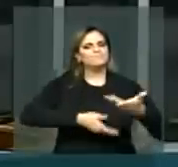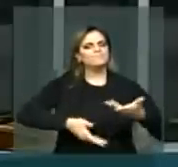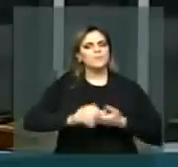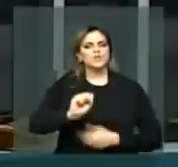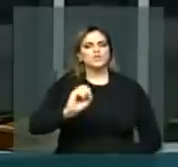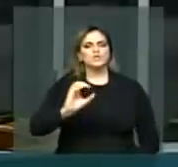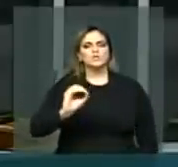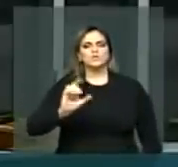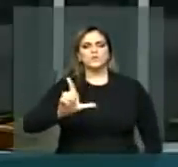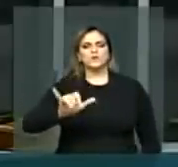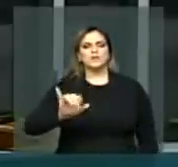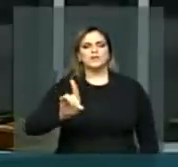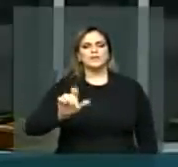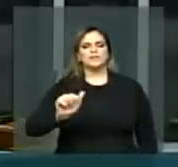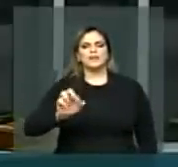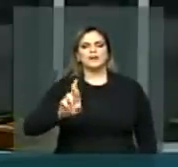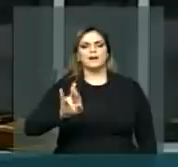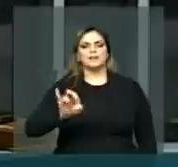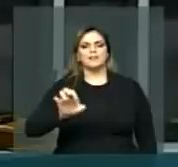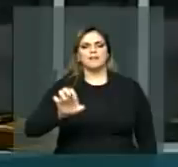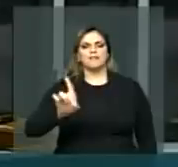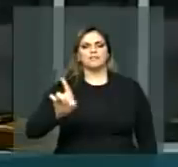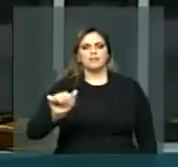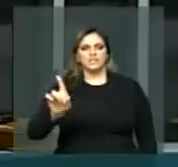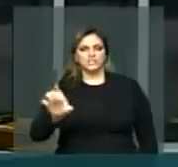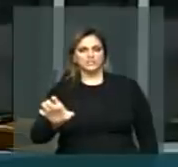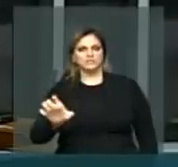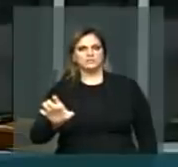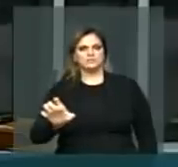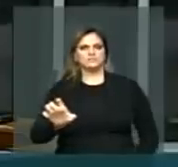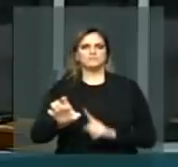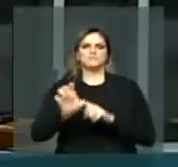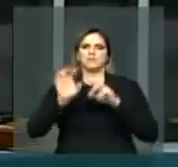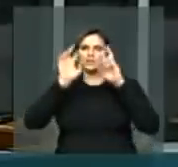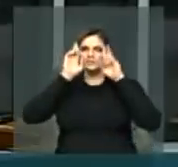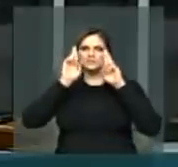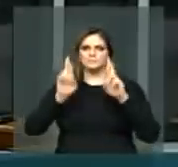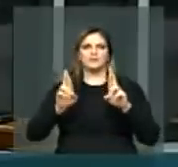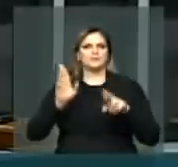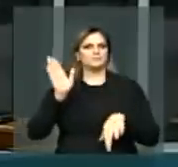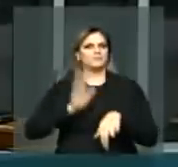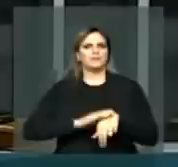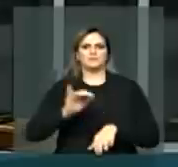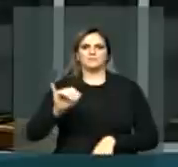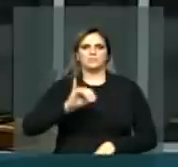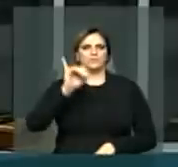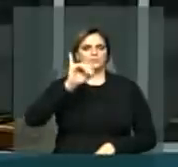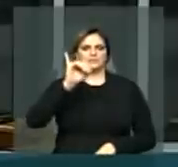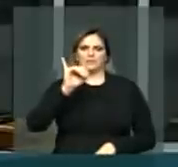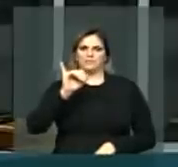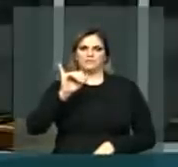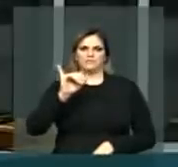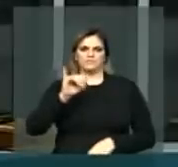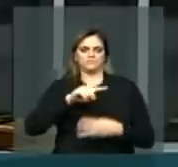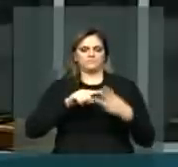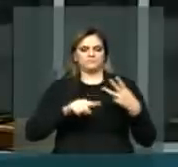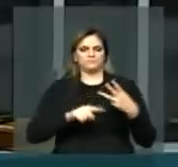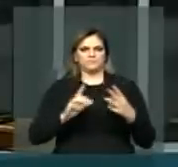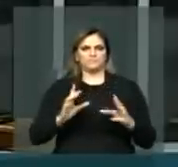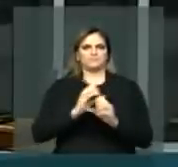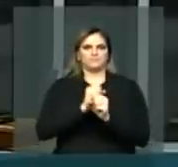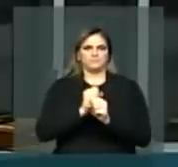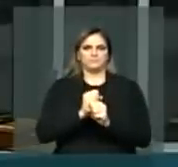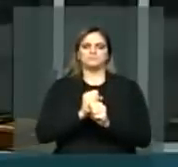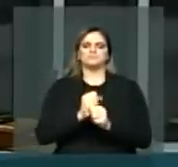que é o respeito levado às últimas consequências. É pensar no outro, é pensar